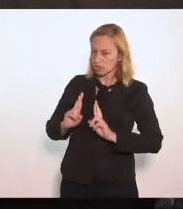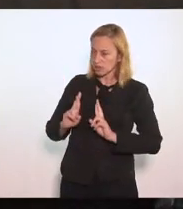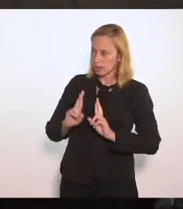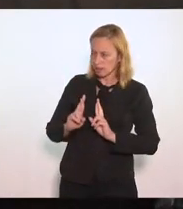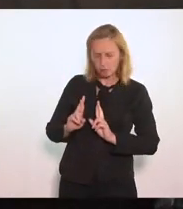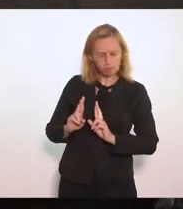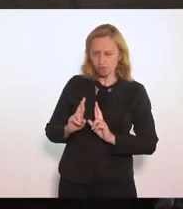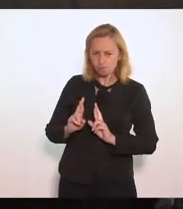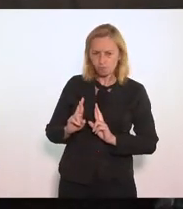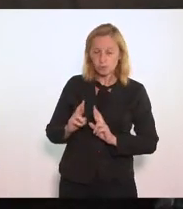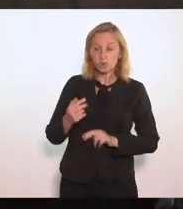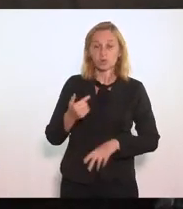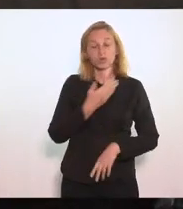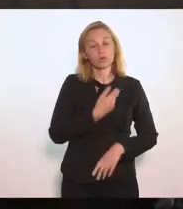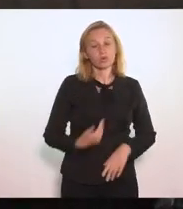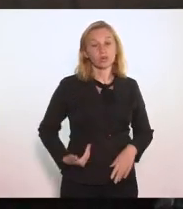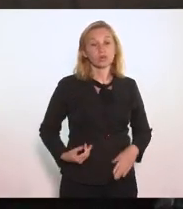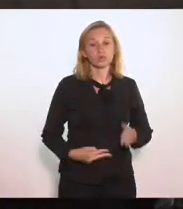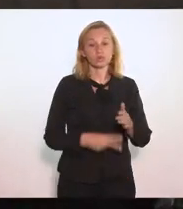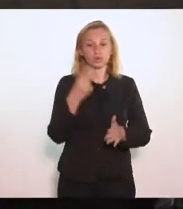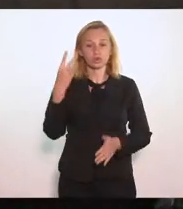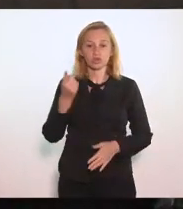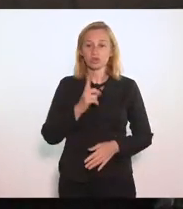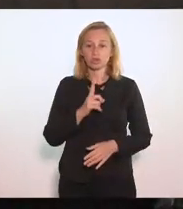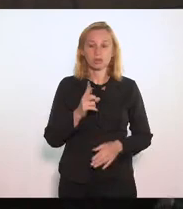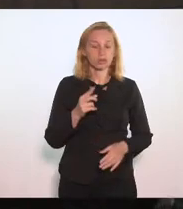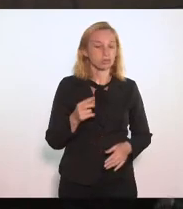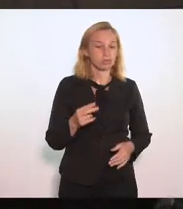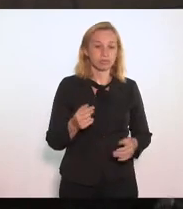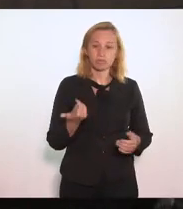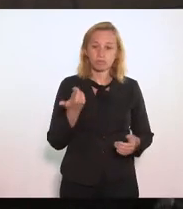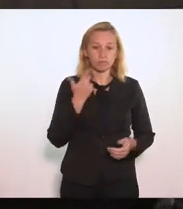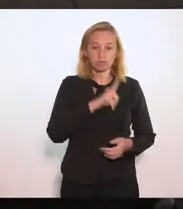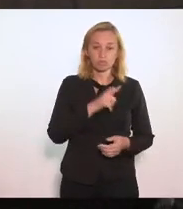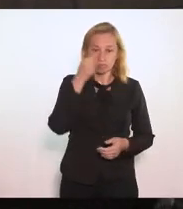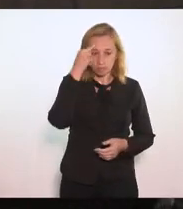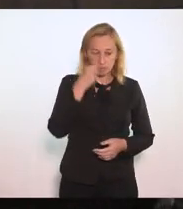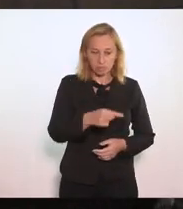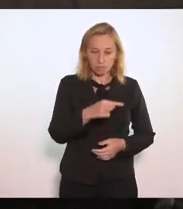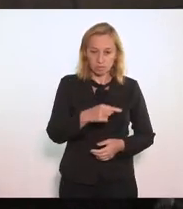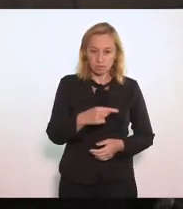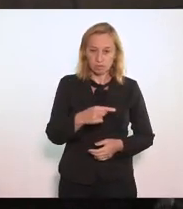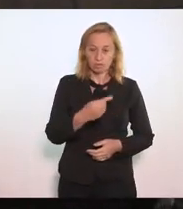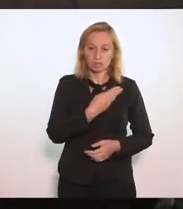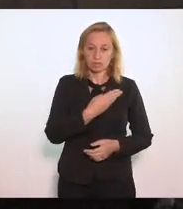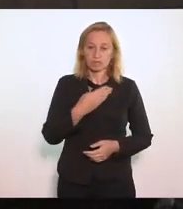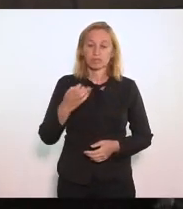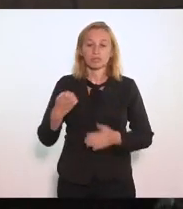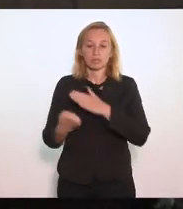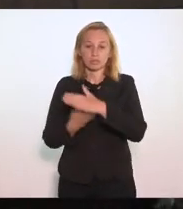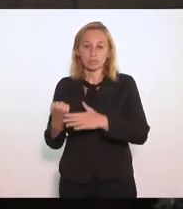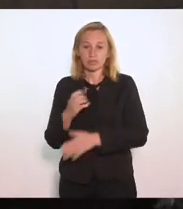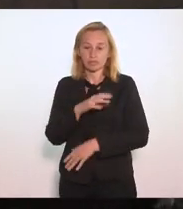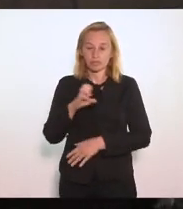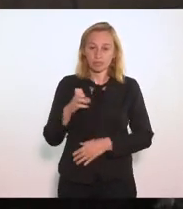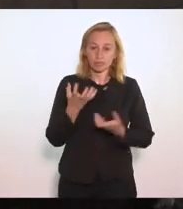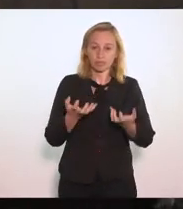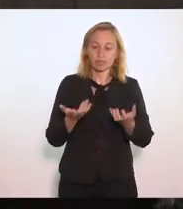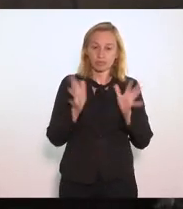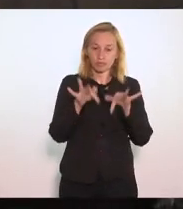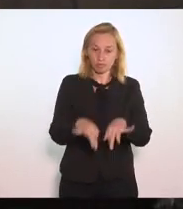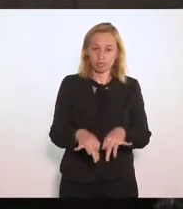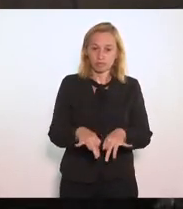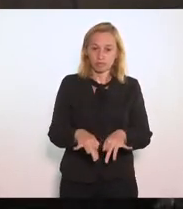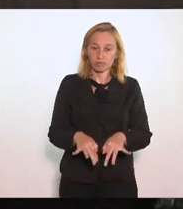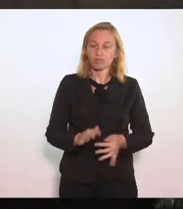quando fui Governador Por duas vezes Também não conseguia Mandar na CEDAI E o eu quero Concluir Com